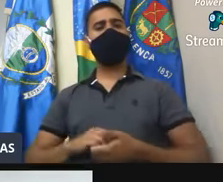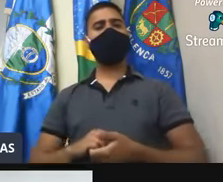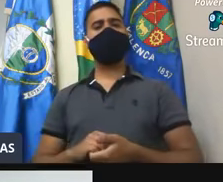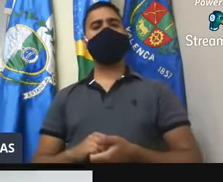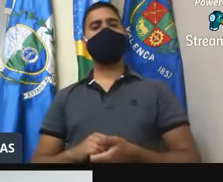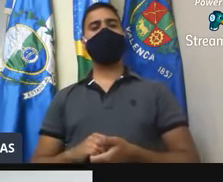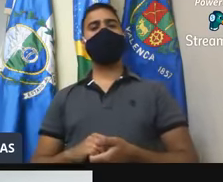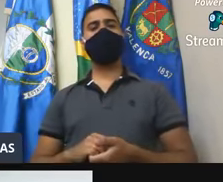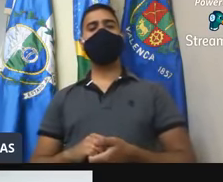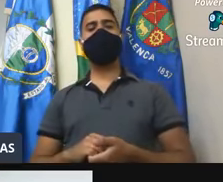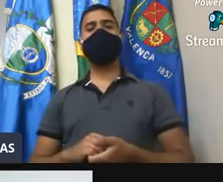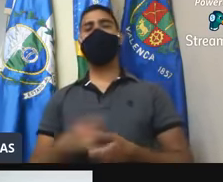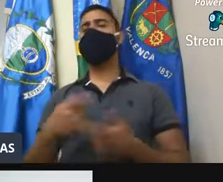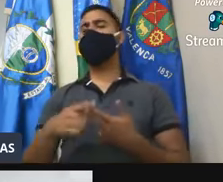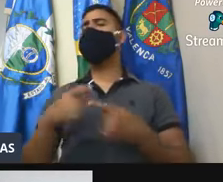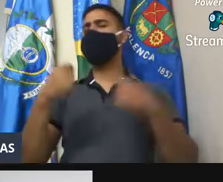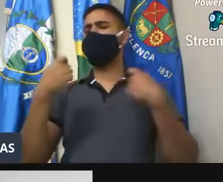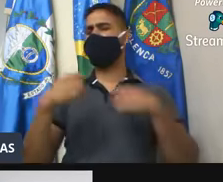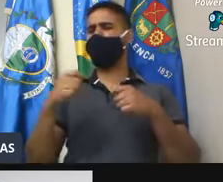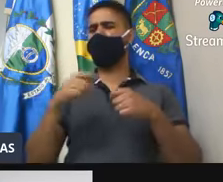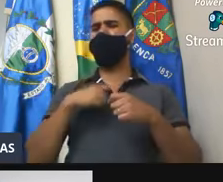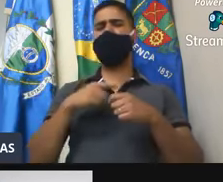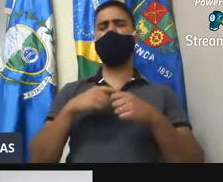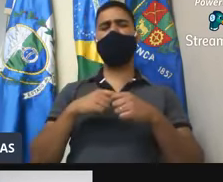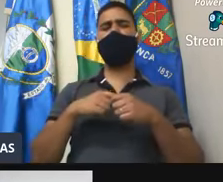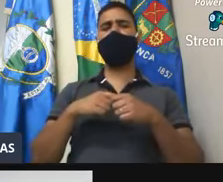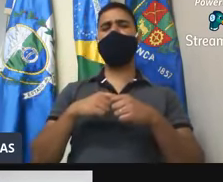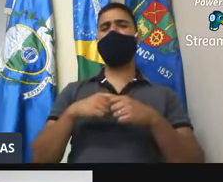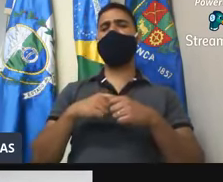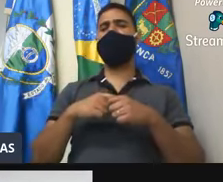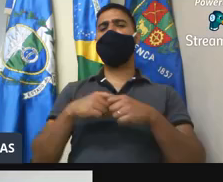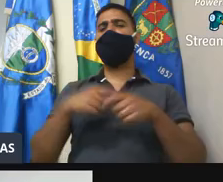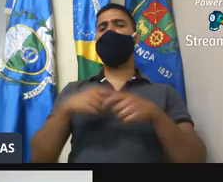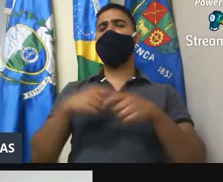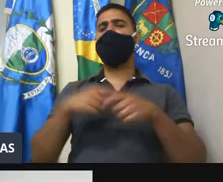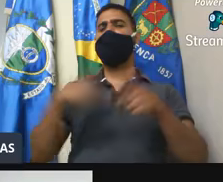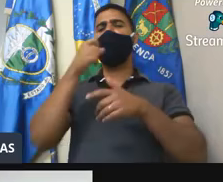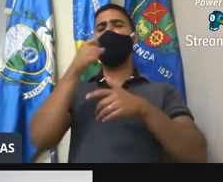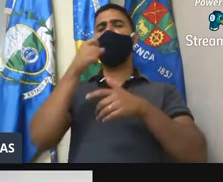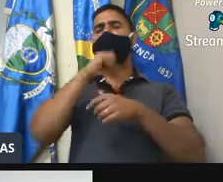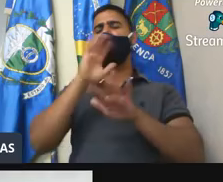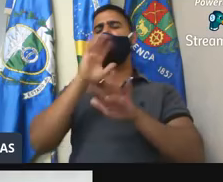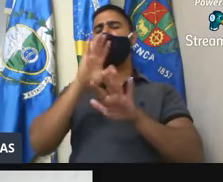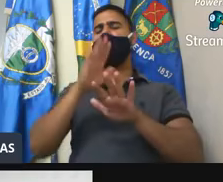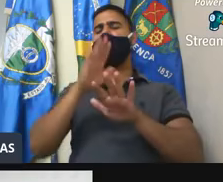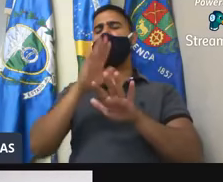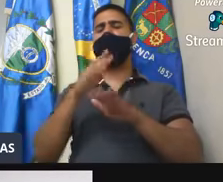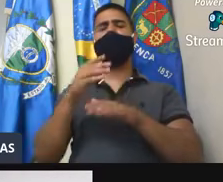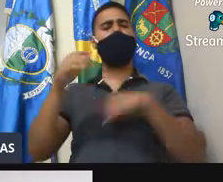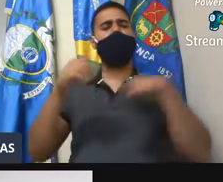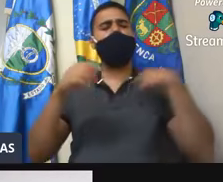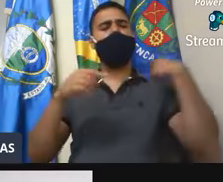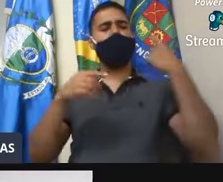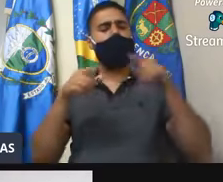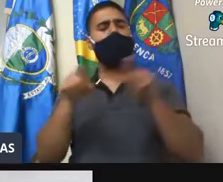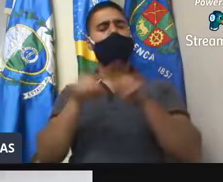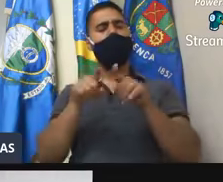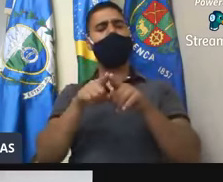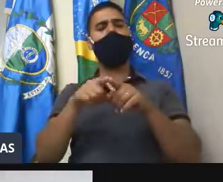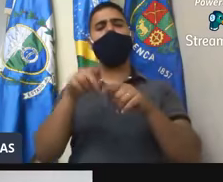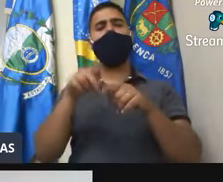mais do que necessário, é o prédio antigo do nosso hospital, onde já foi depois disso o posto de saúde,